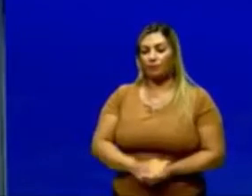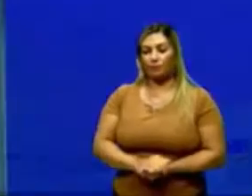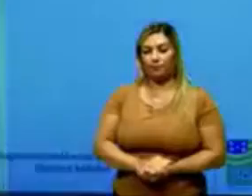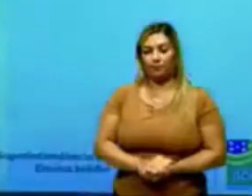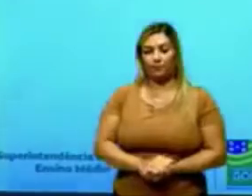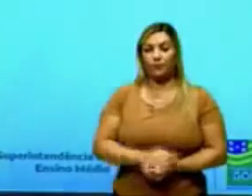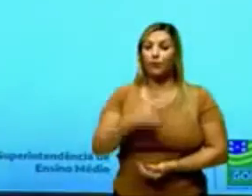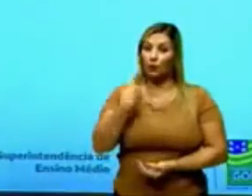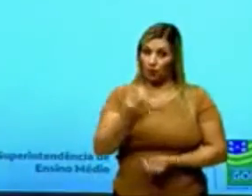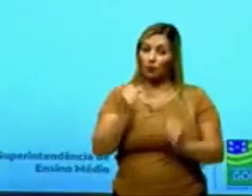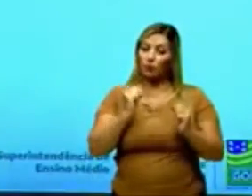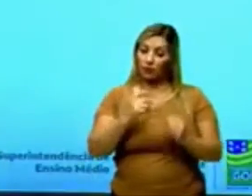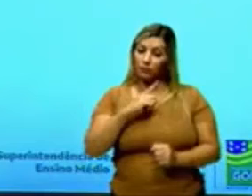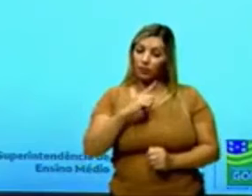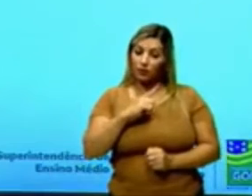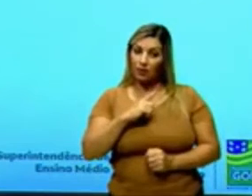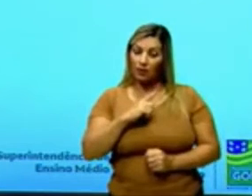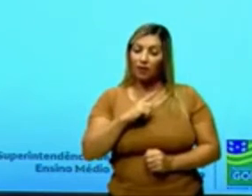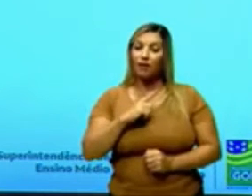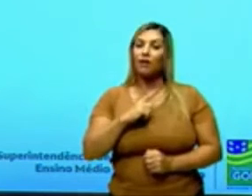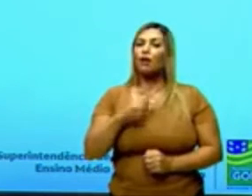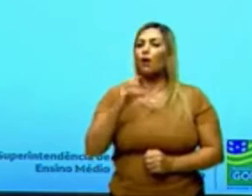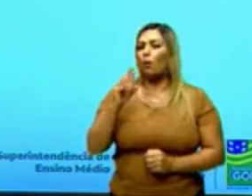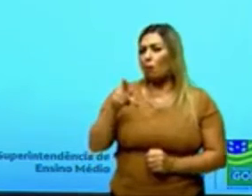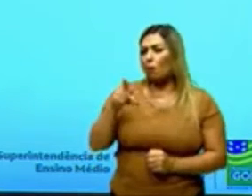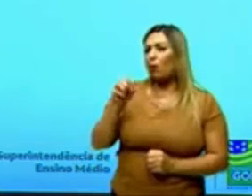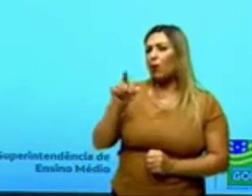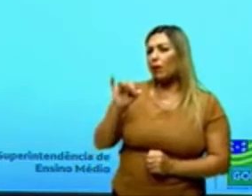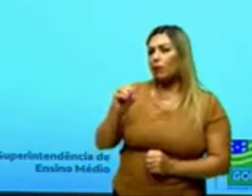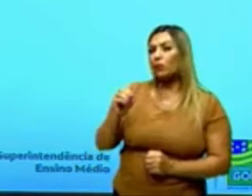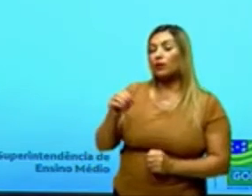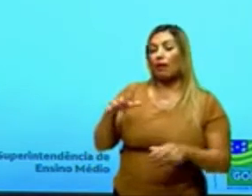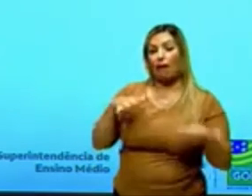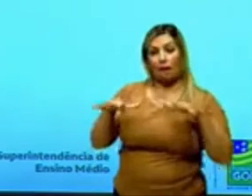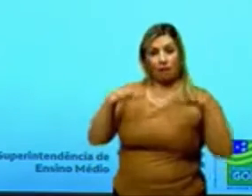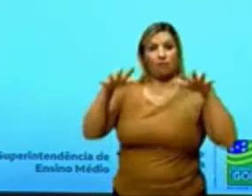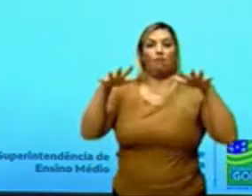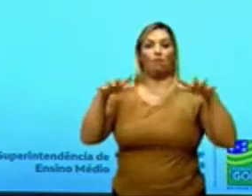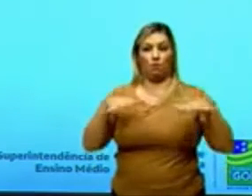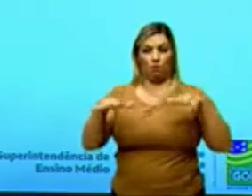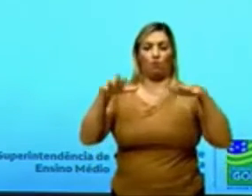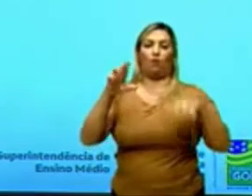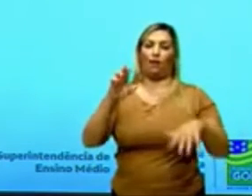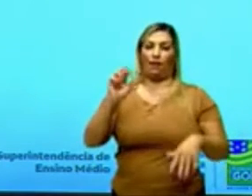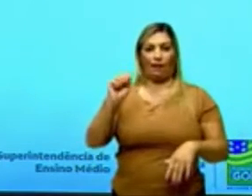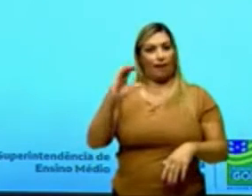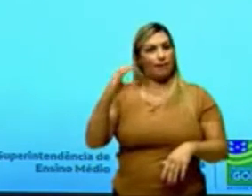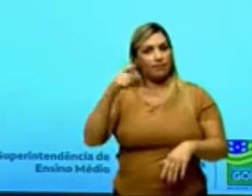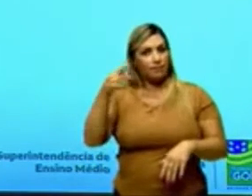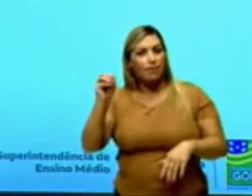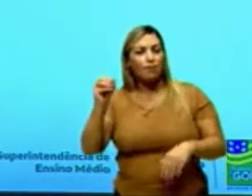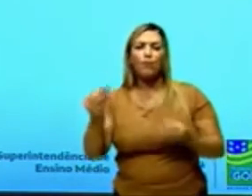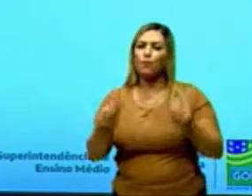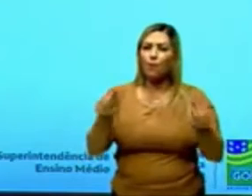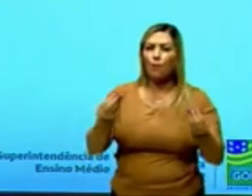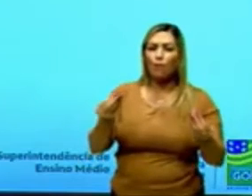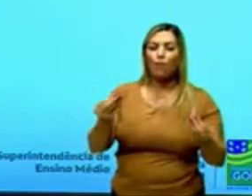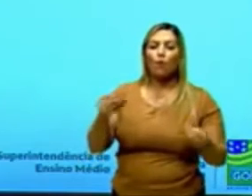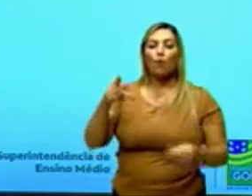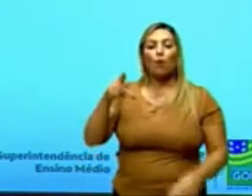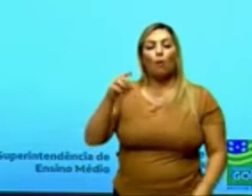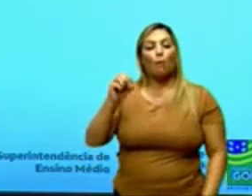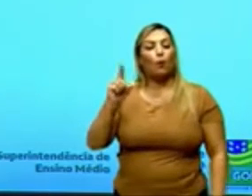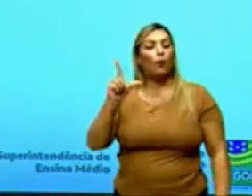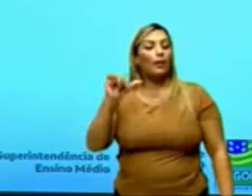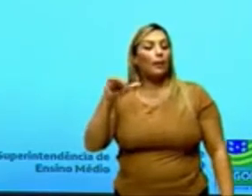ter, né, obtenção de polímero por meio de reações, e essas reações são chamadas de reação de polimerização,